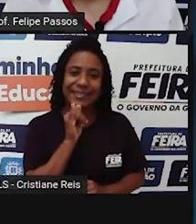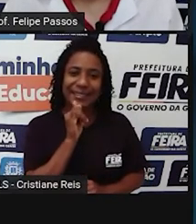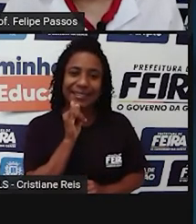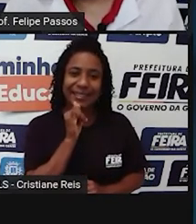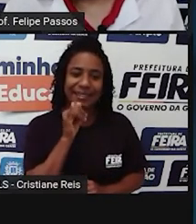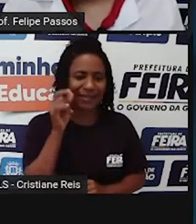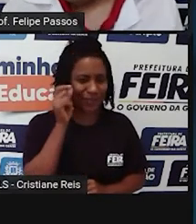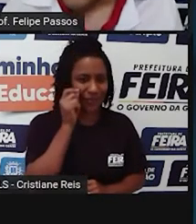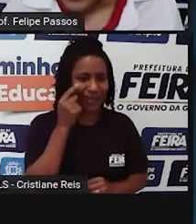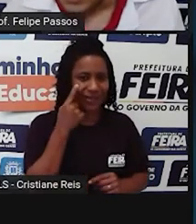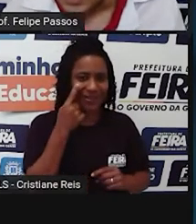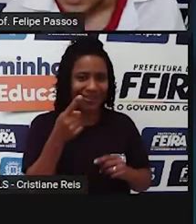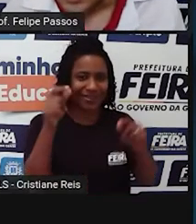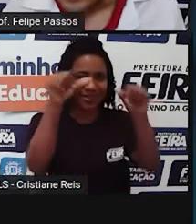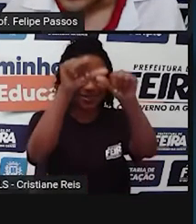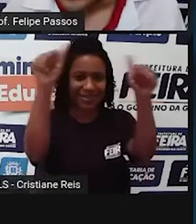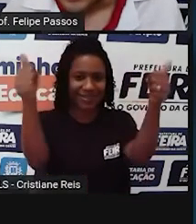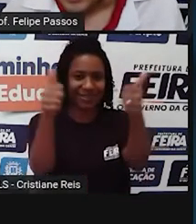mapinha aqui?